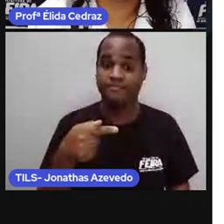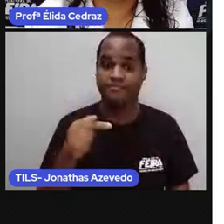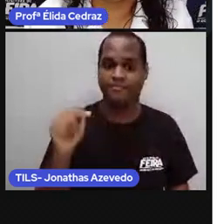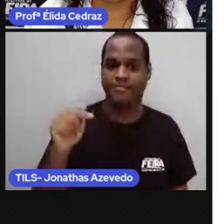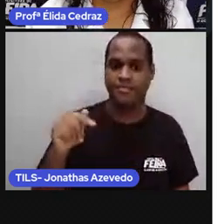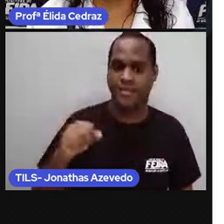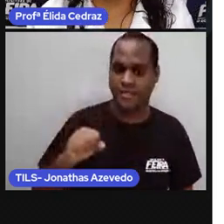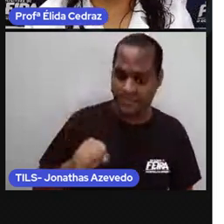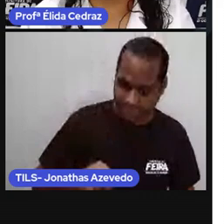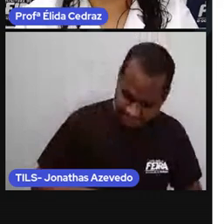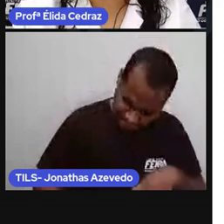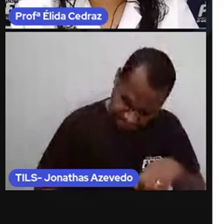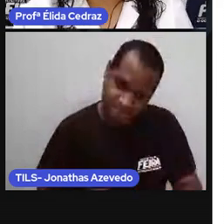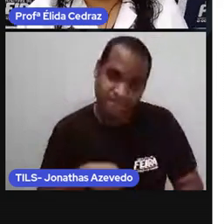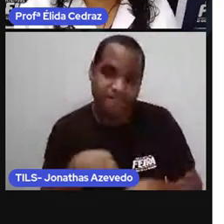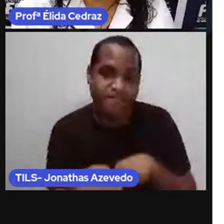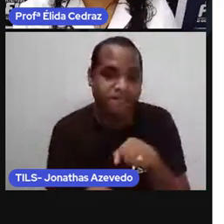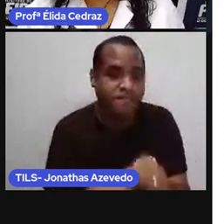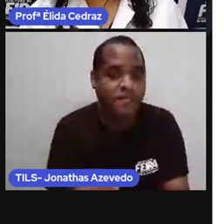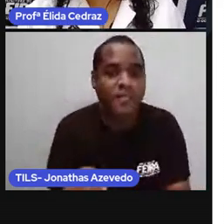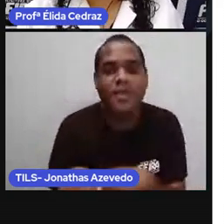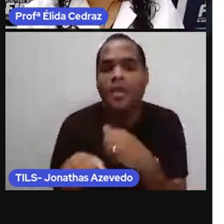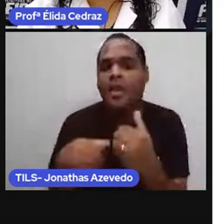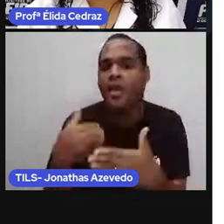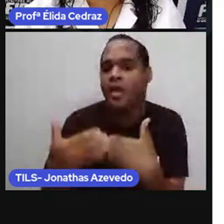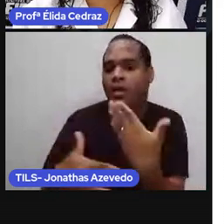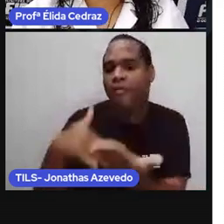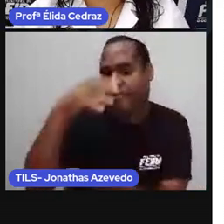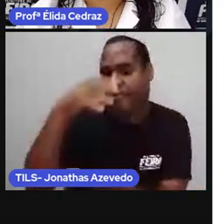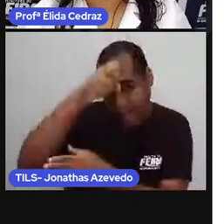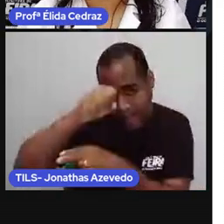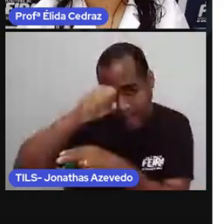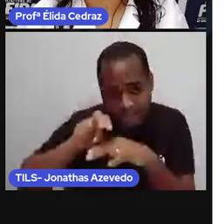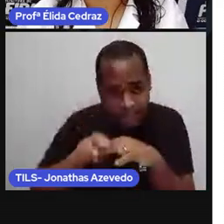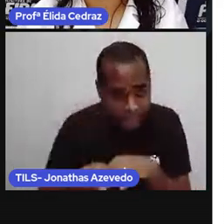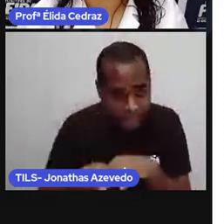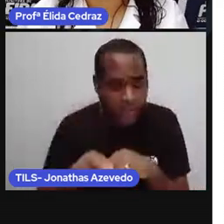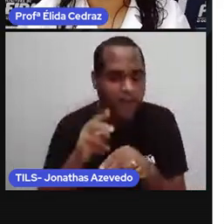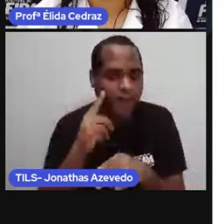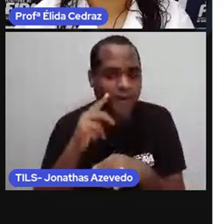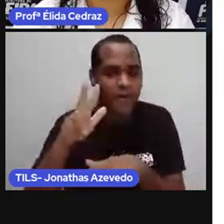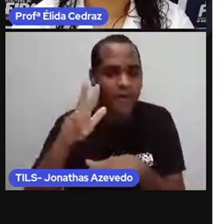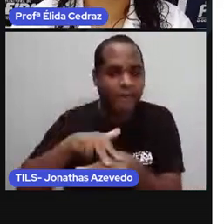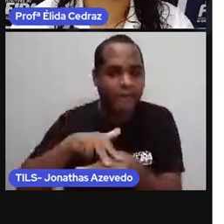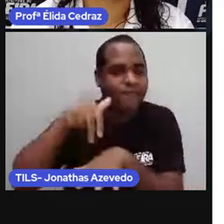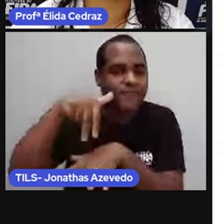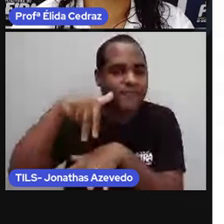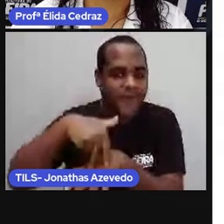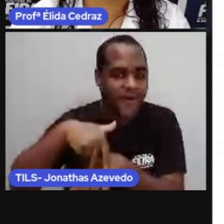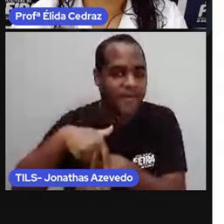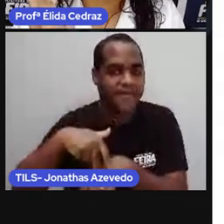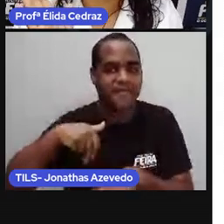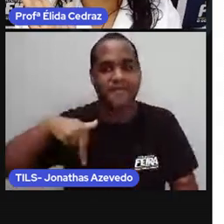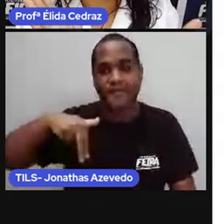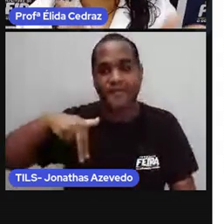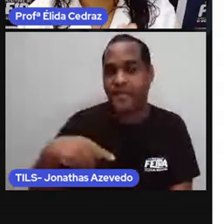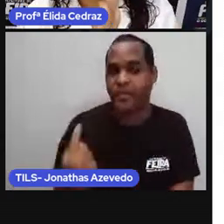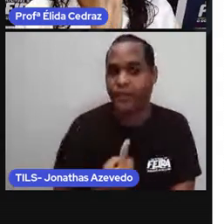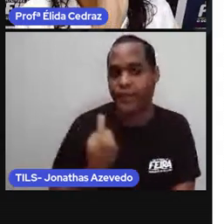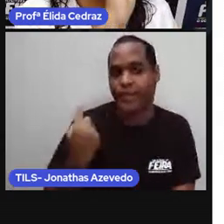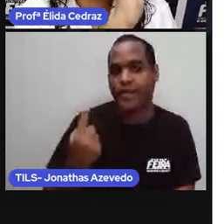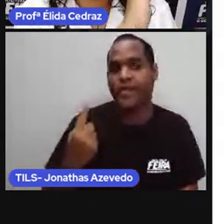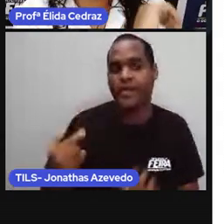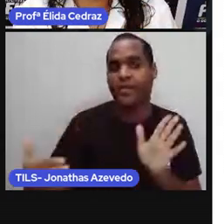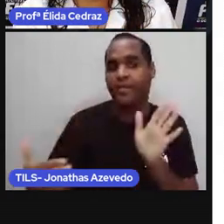Arrastando, engatinhando, aprendendo a sentar, aprendendo a ficar de pé, andando sozinho, até, ó,